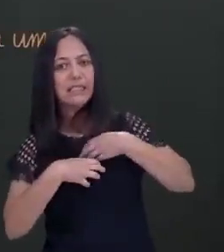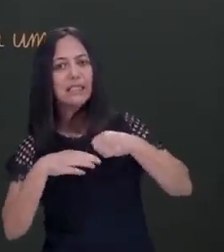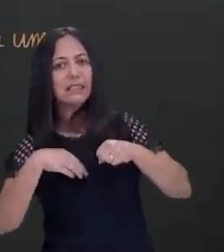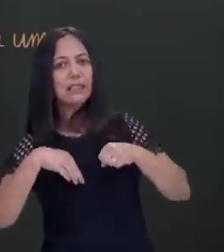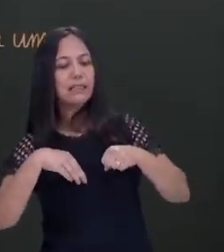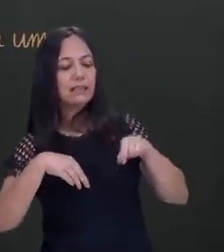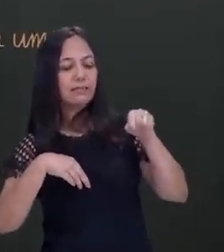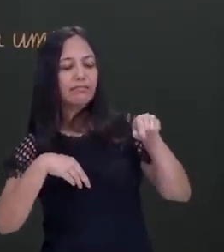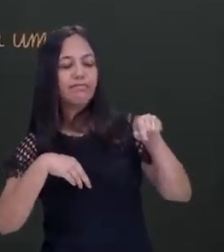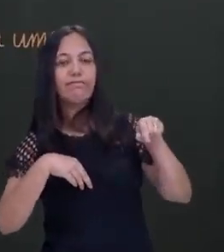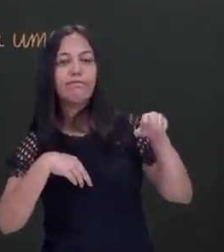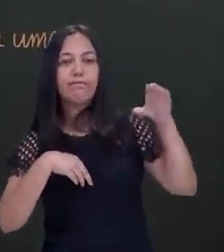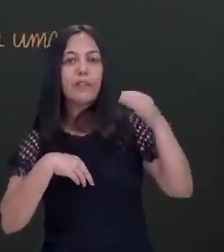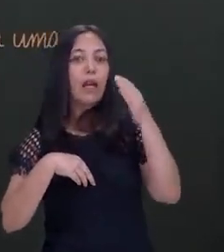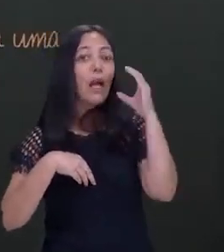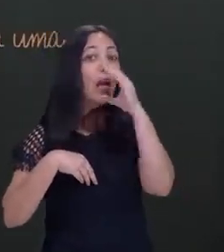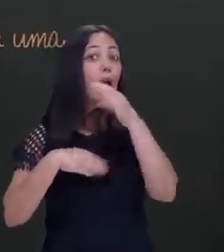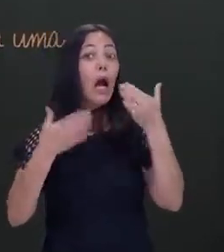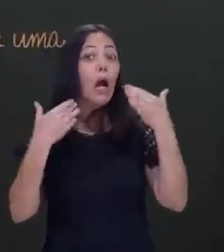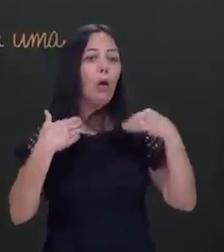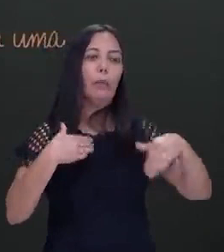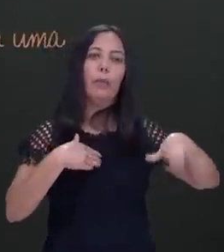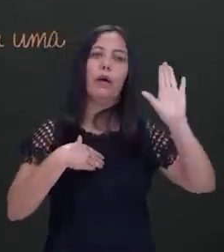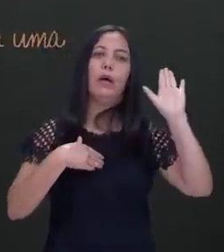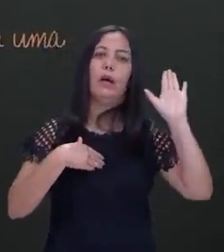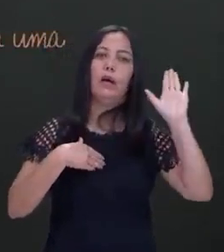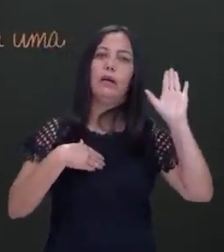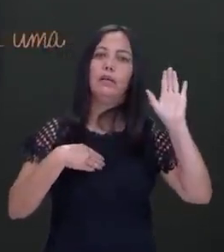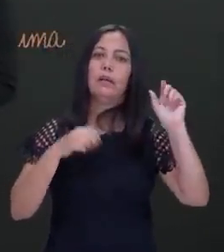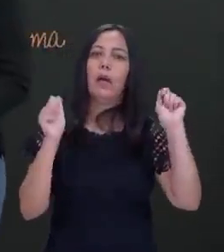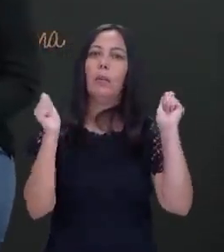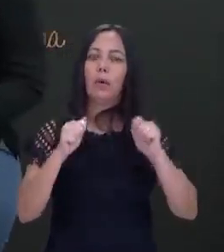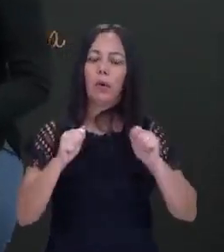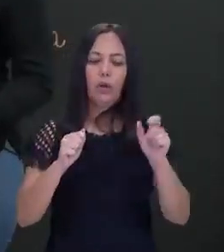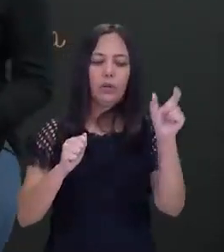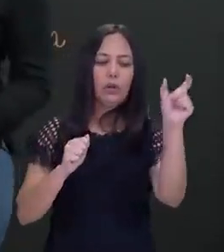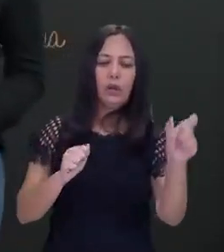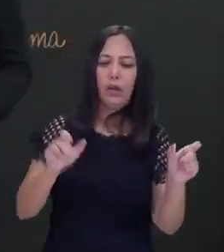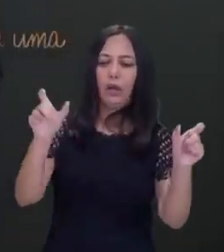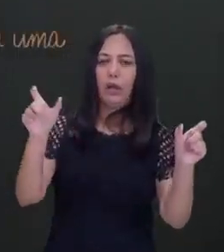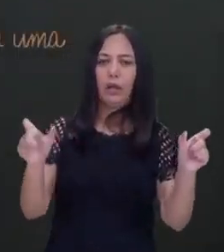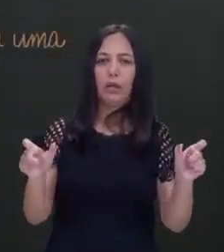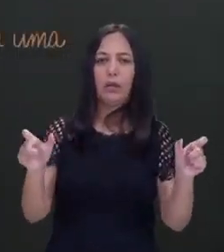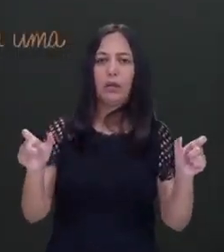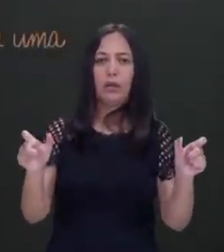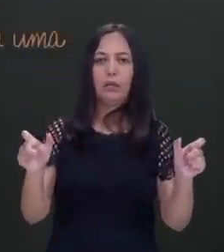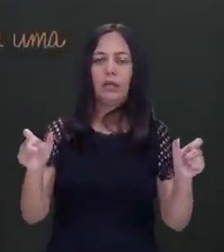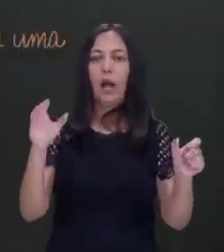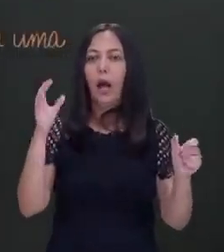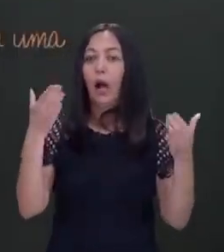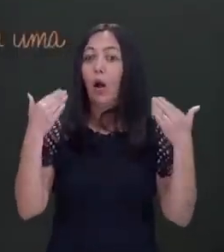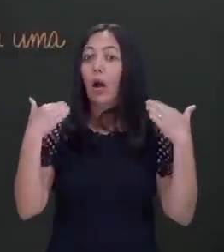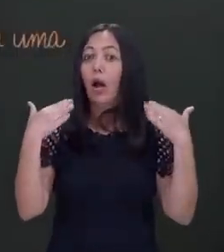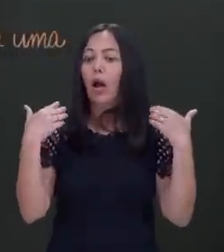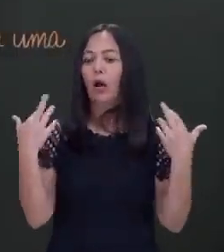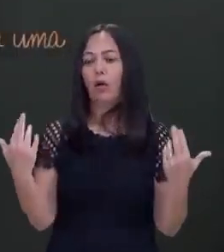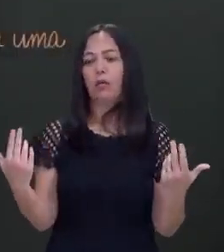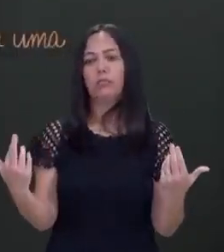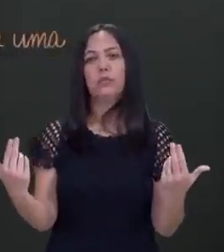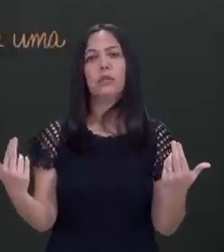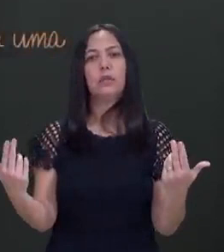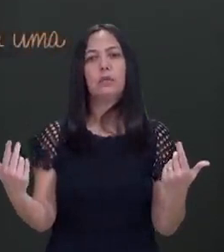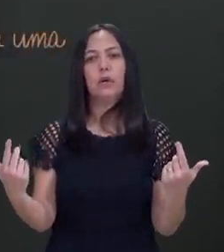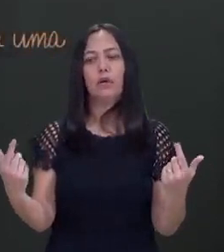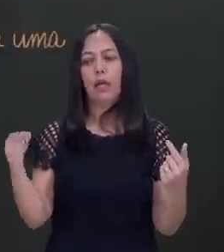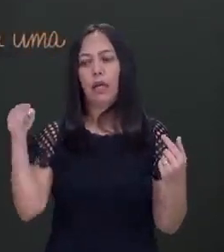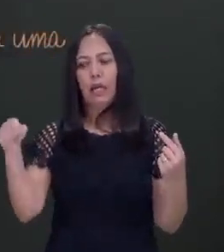Pode acontecer de igualar? Pode acontecer de igualar. Nesse caso, a agitação dos dois, do corpo A e do corpo B, ela